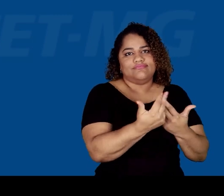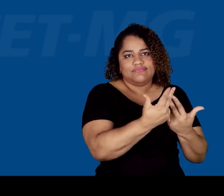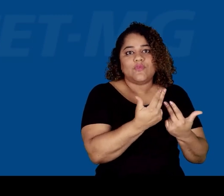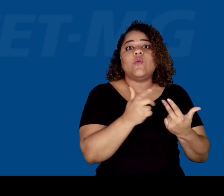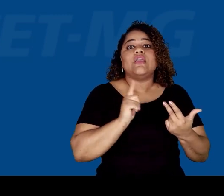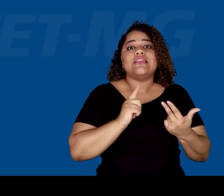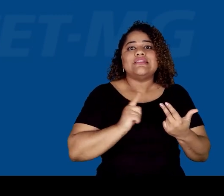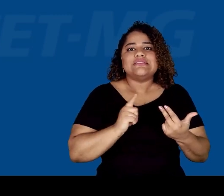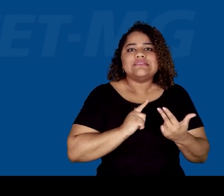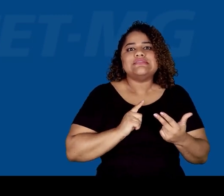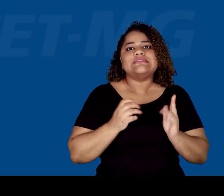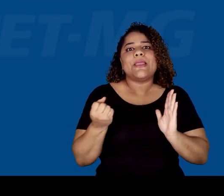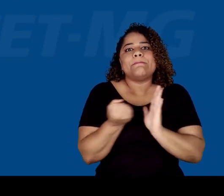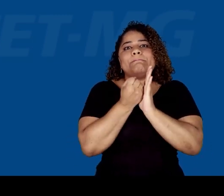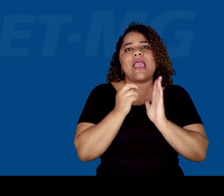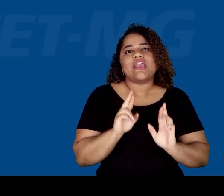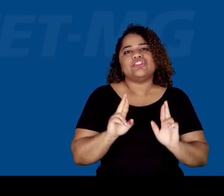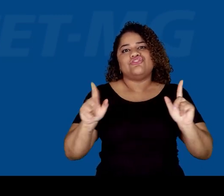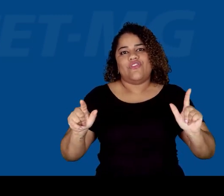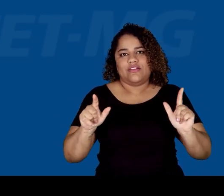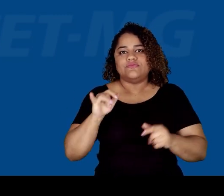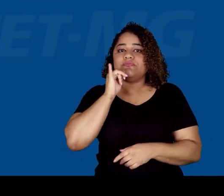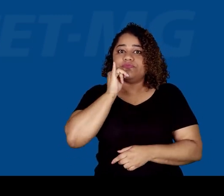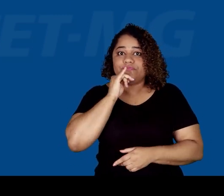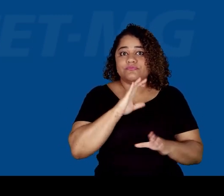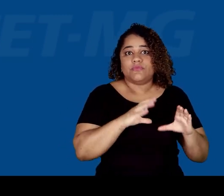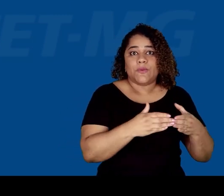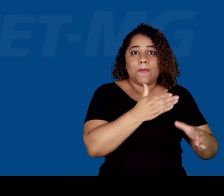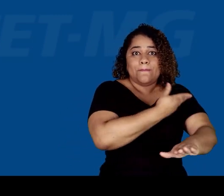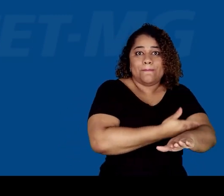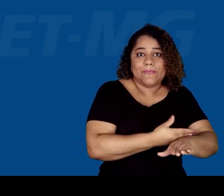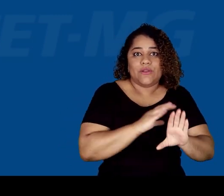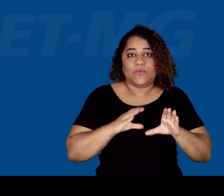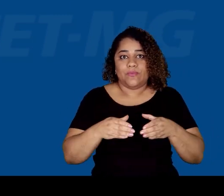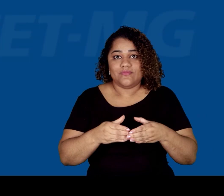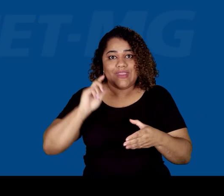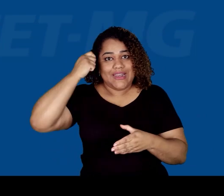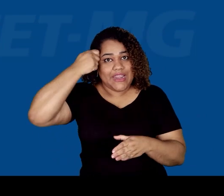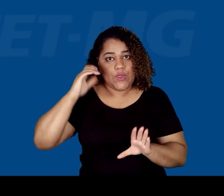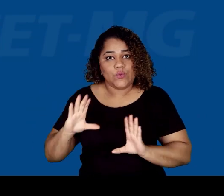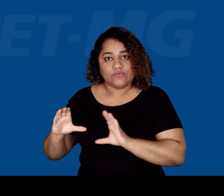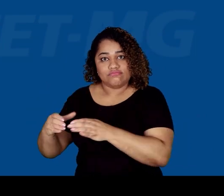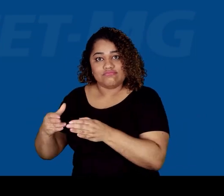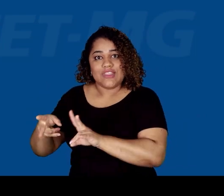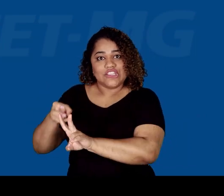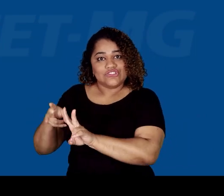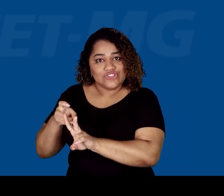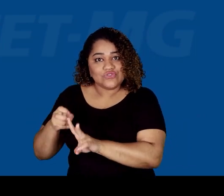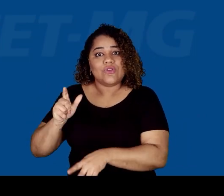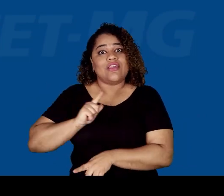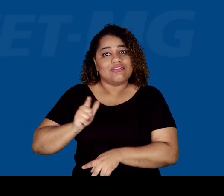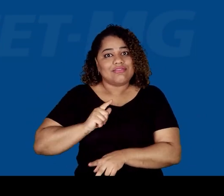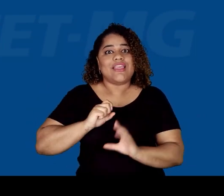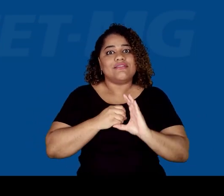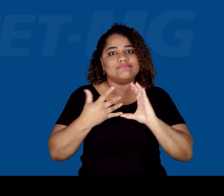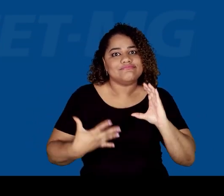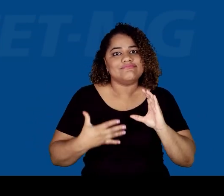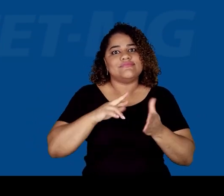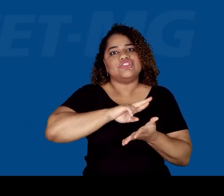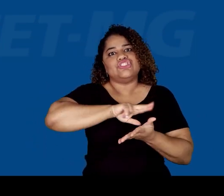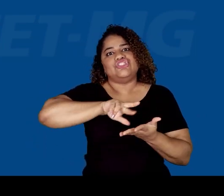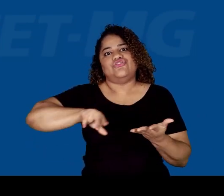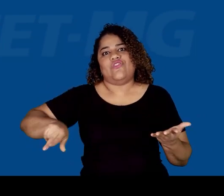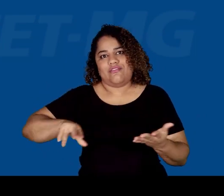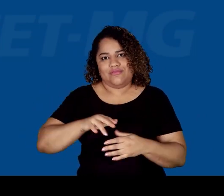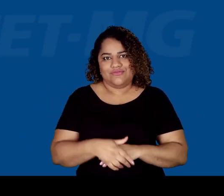uma cultura em comum e uma identidade marcada por traços distintos. Por exemplo, os brancos, os negros e os